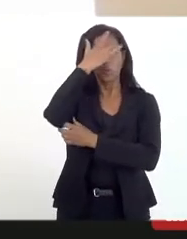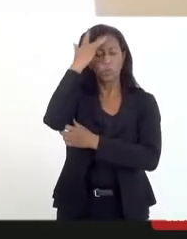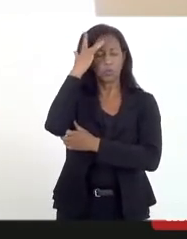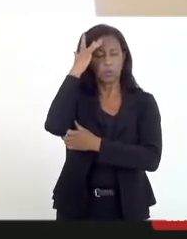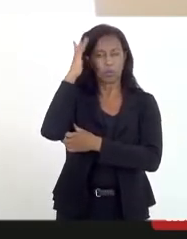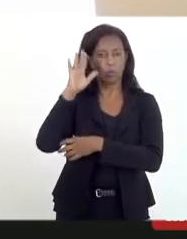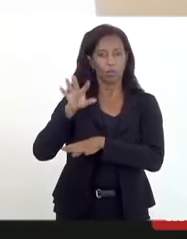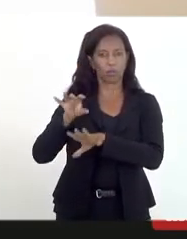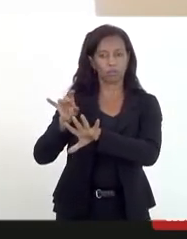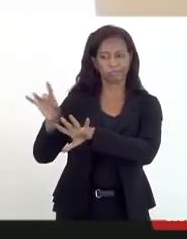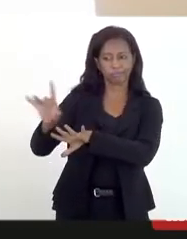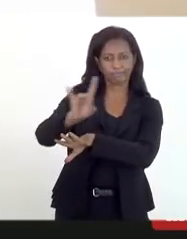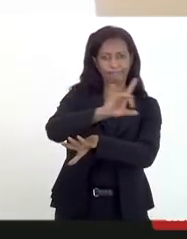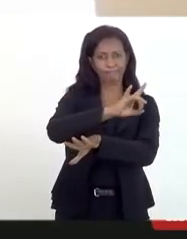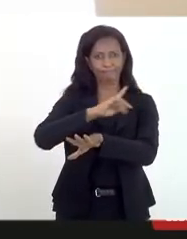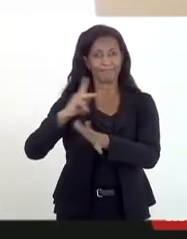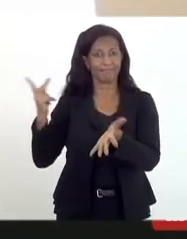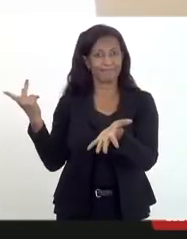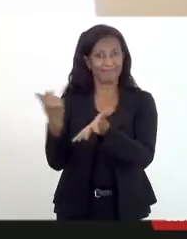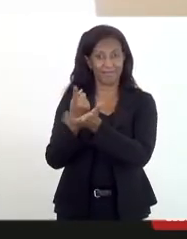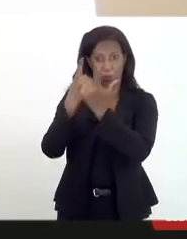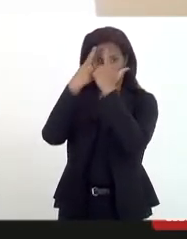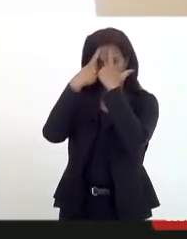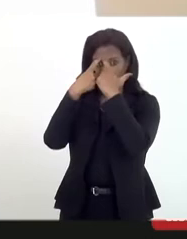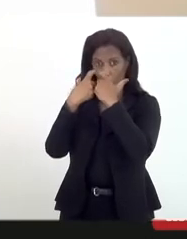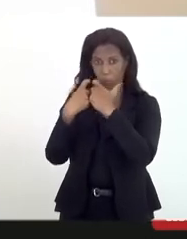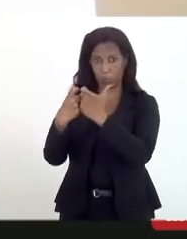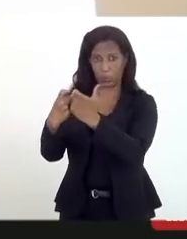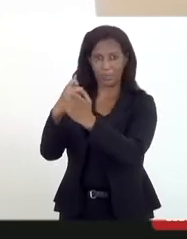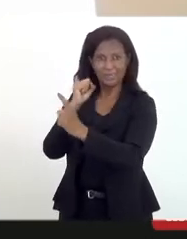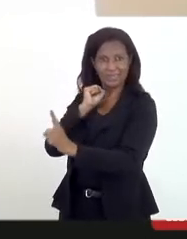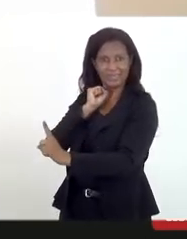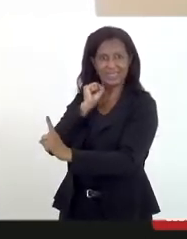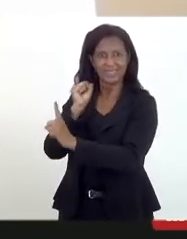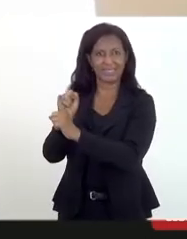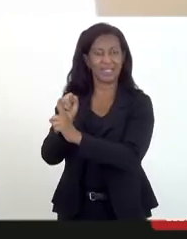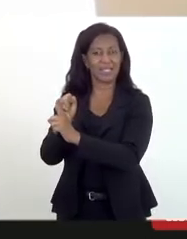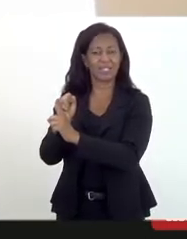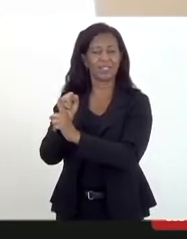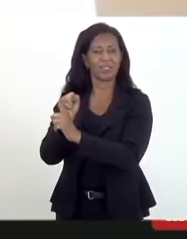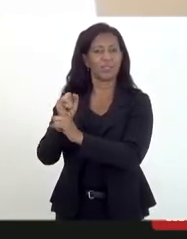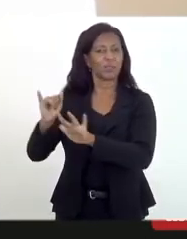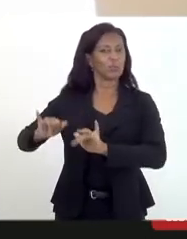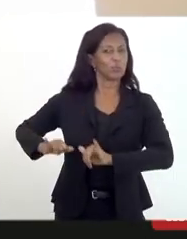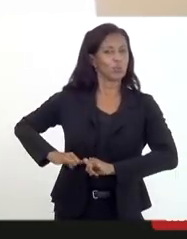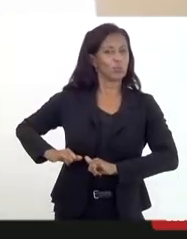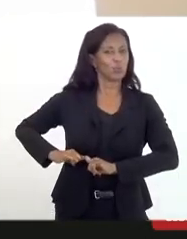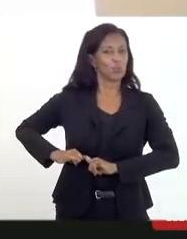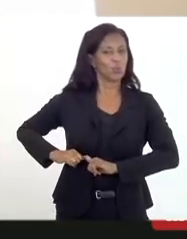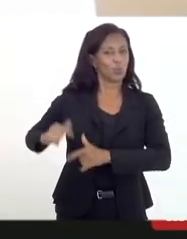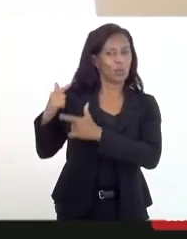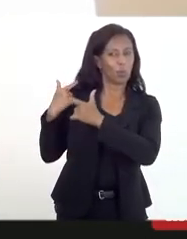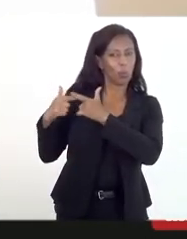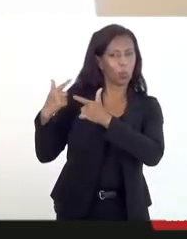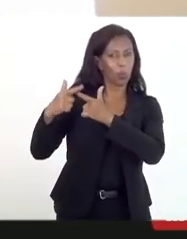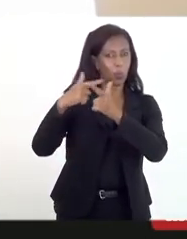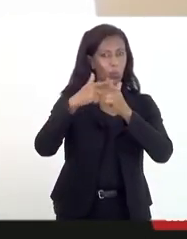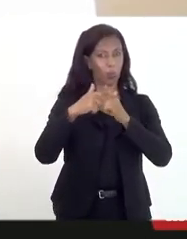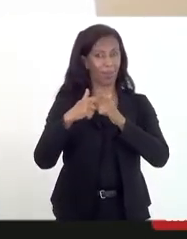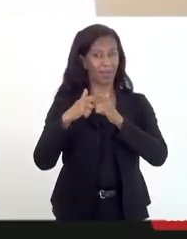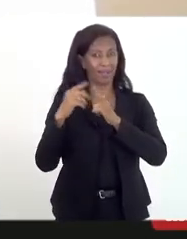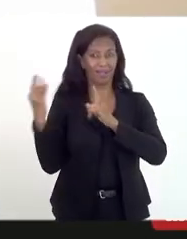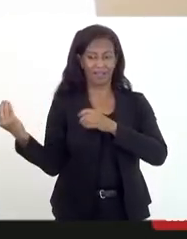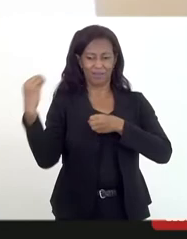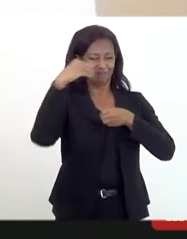que são violentadas brutalmente, sofrendo esse racismo religioso, esses atos de discriminação, em regra, elas não vão se